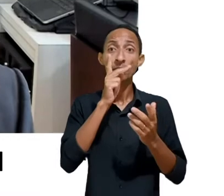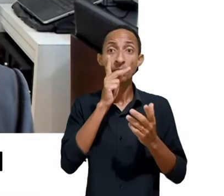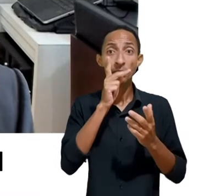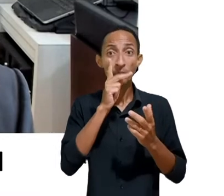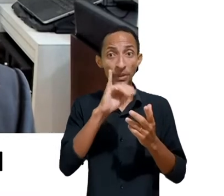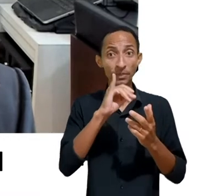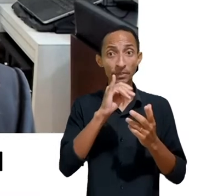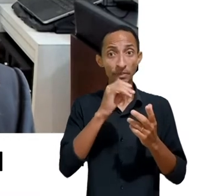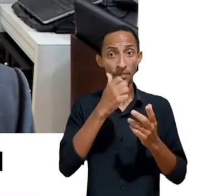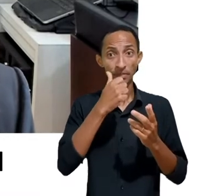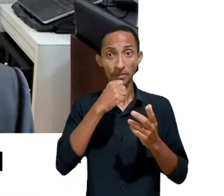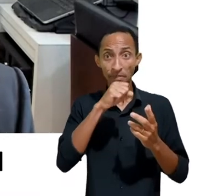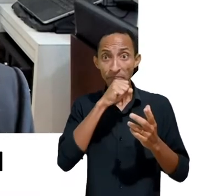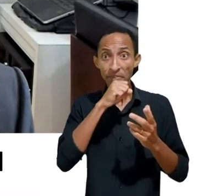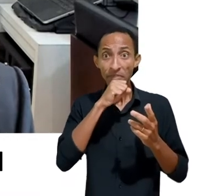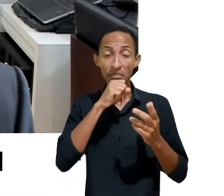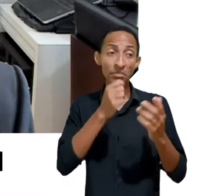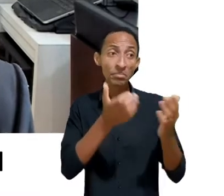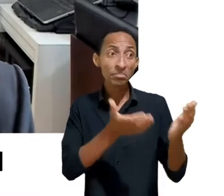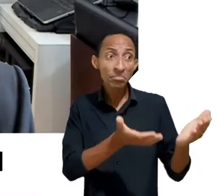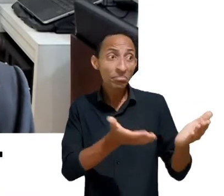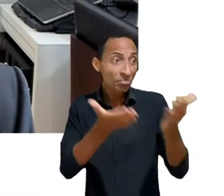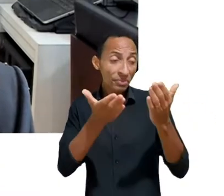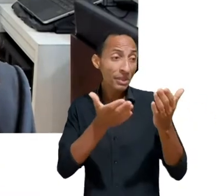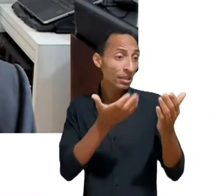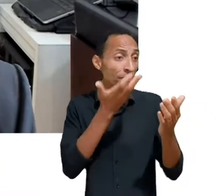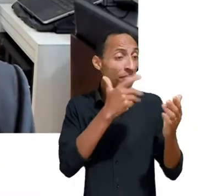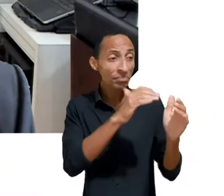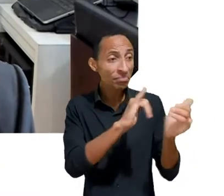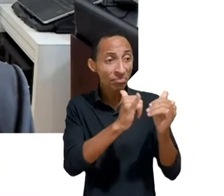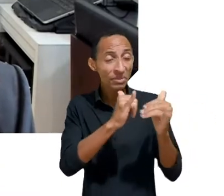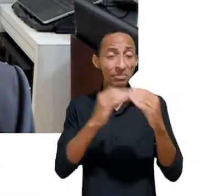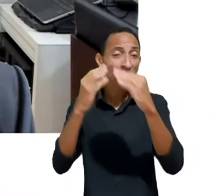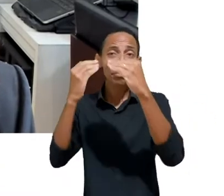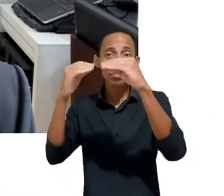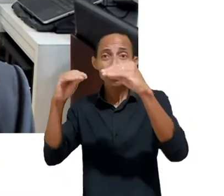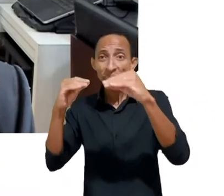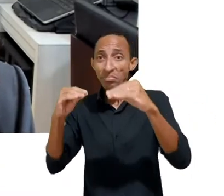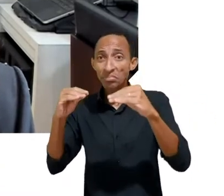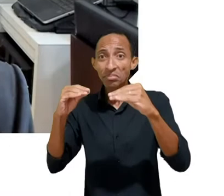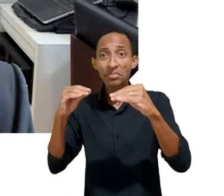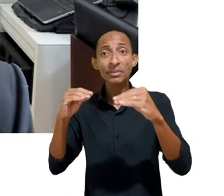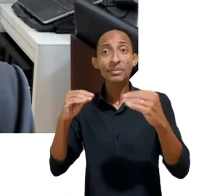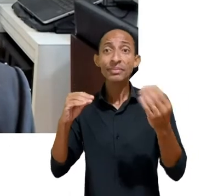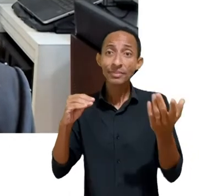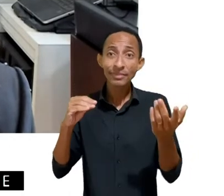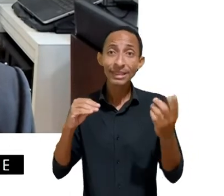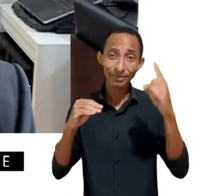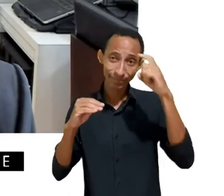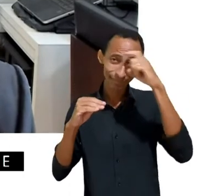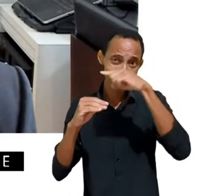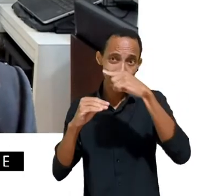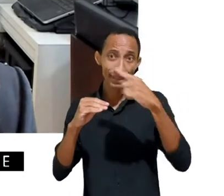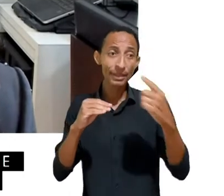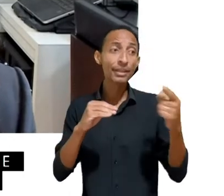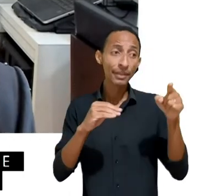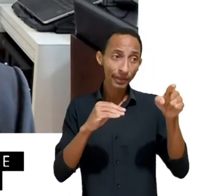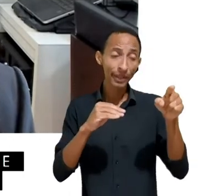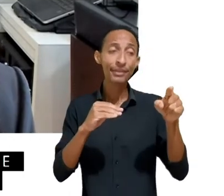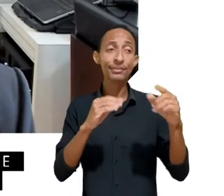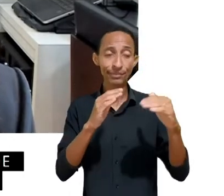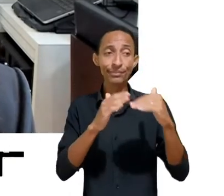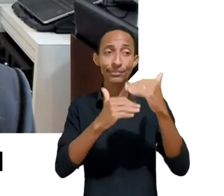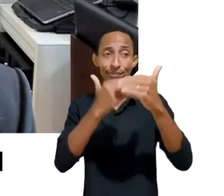consentindo com o uso de dados de crianças e adolescentes também estão passando por um processo de aprendizagem. Até achei